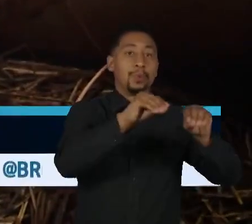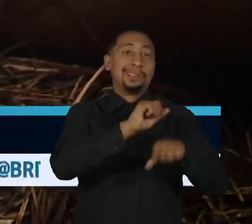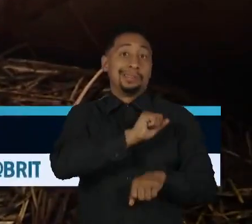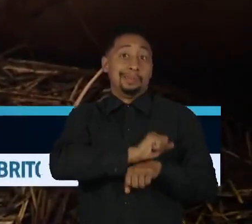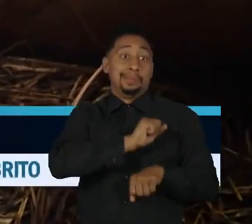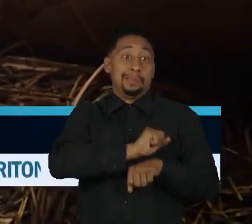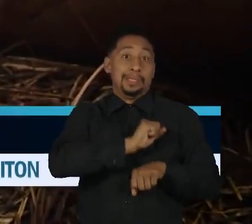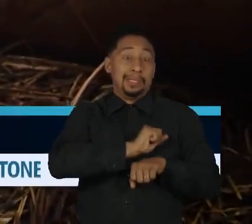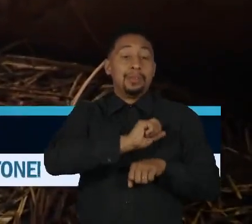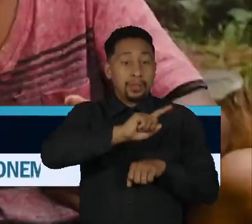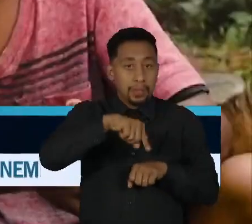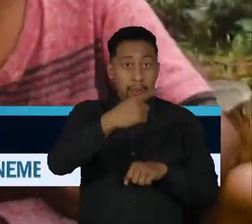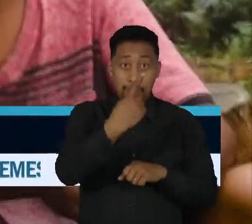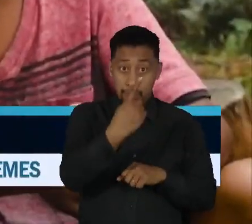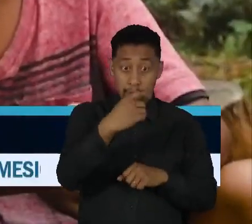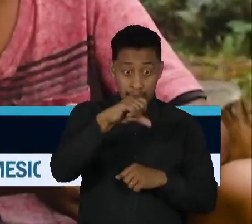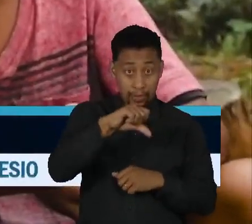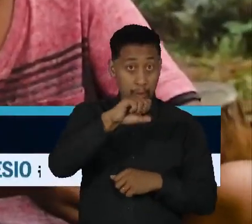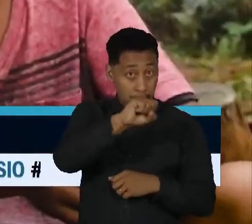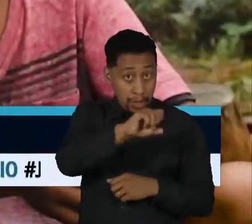da Constituição de 1988.